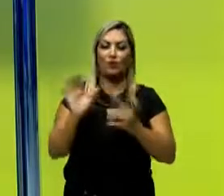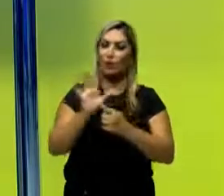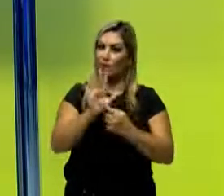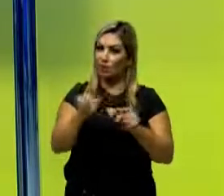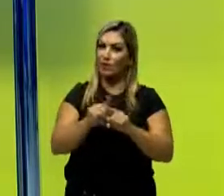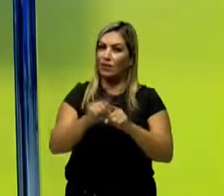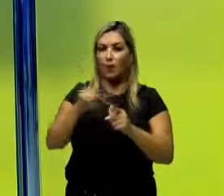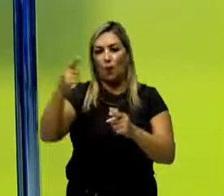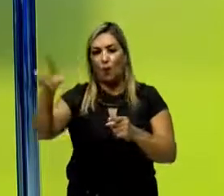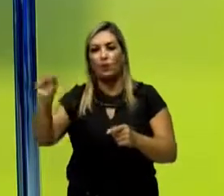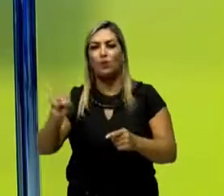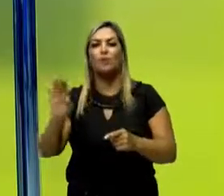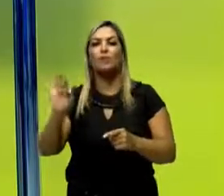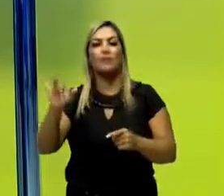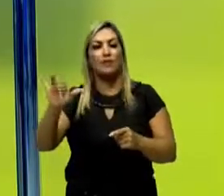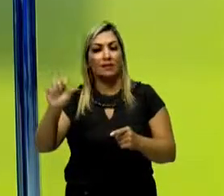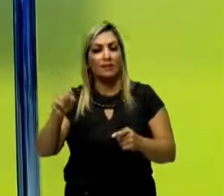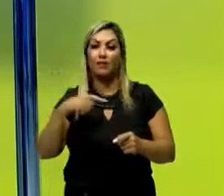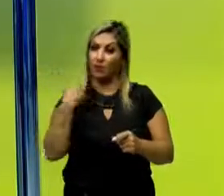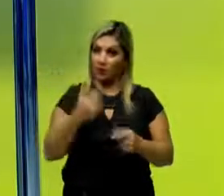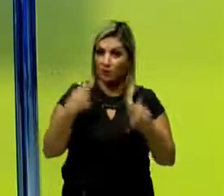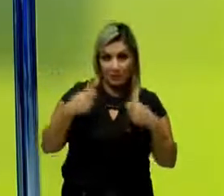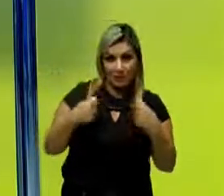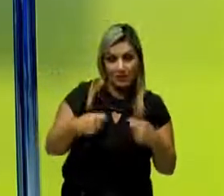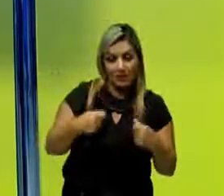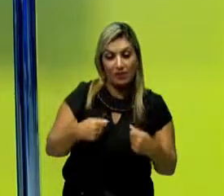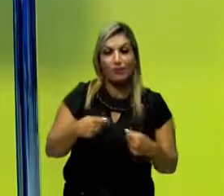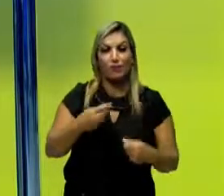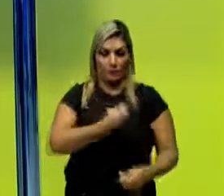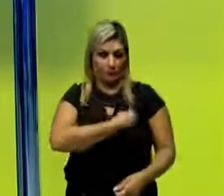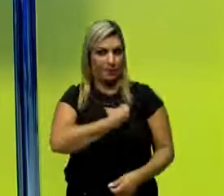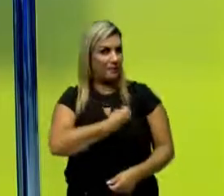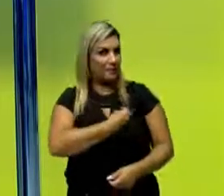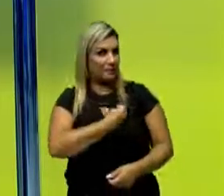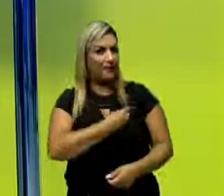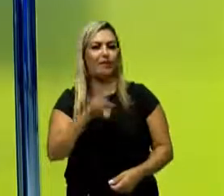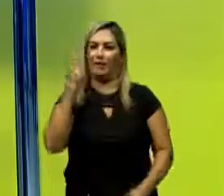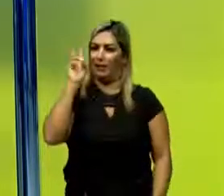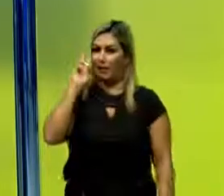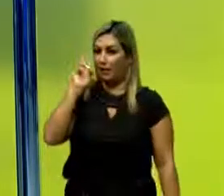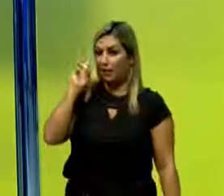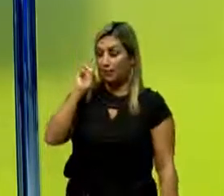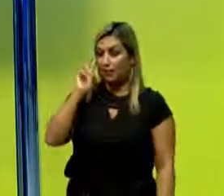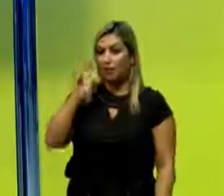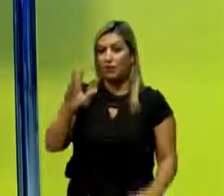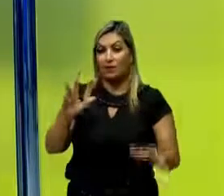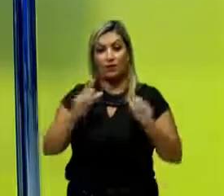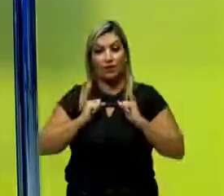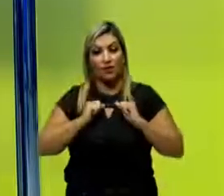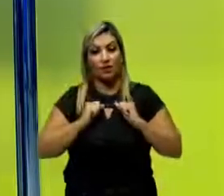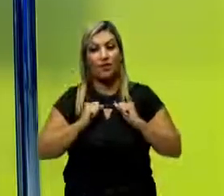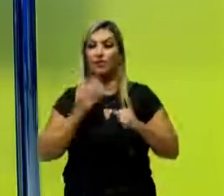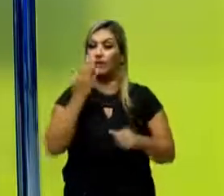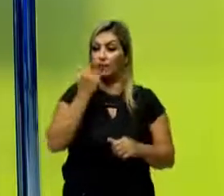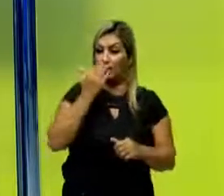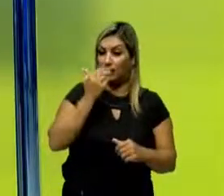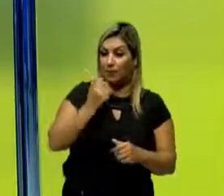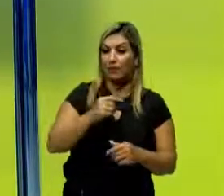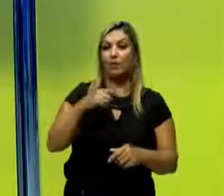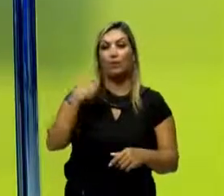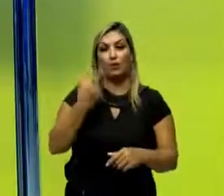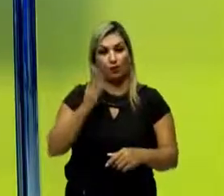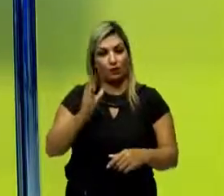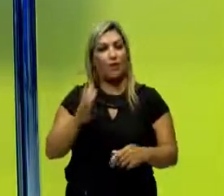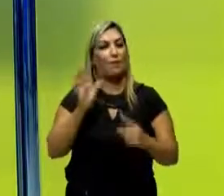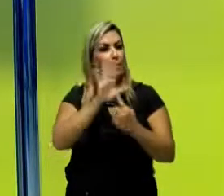vocês as outras substâncias que nós necessitamos para a nossa sobrevivência. Lembrando que elas são adquiridas através da alimentação, que eu já